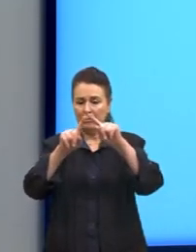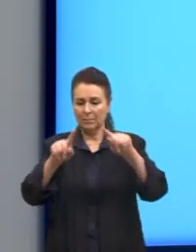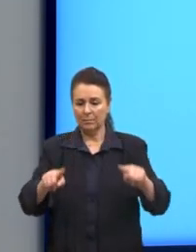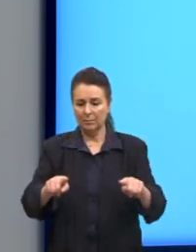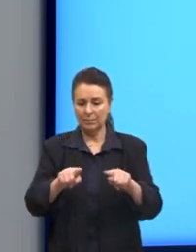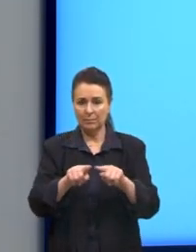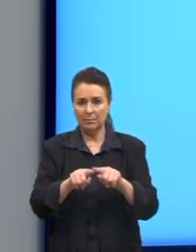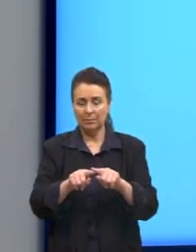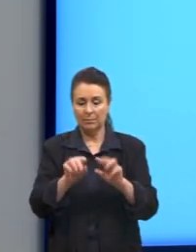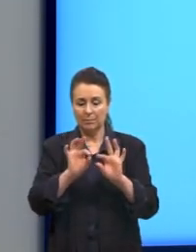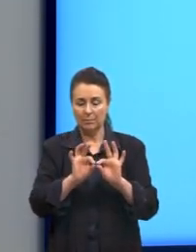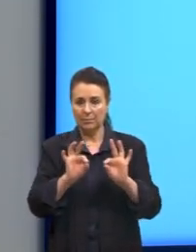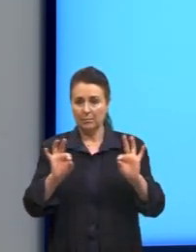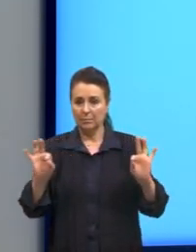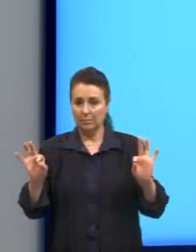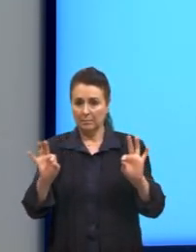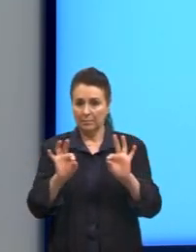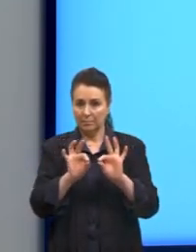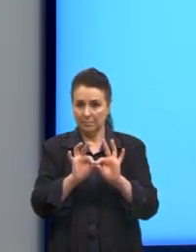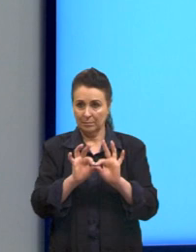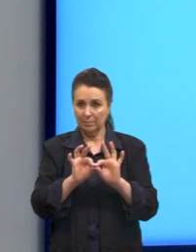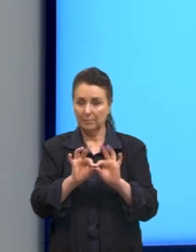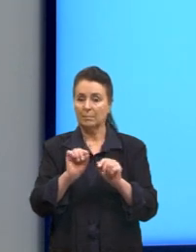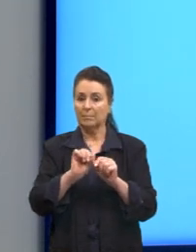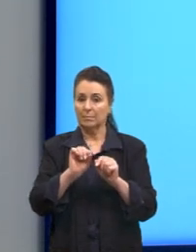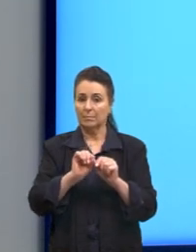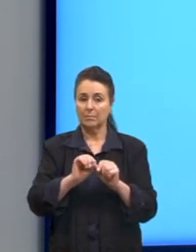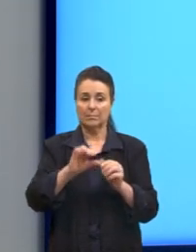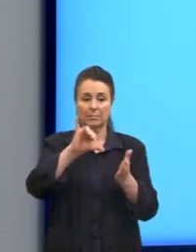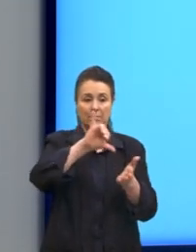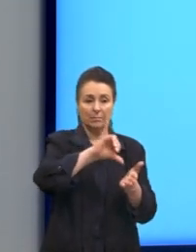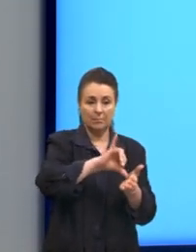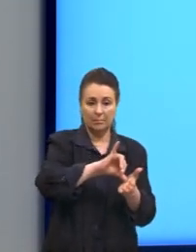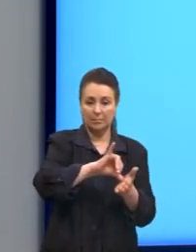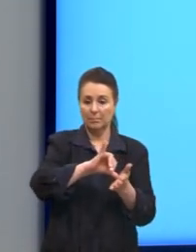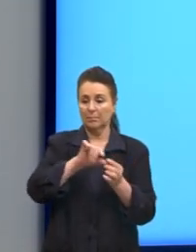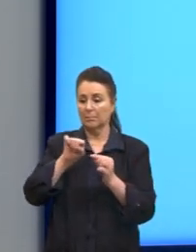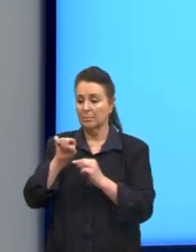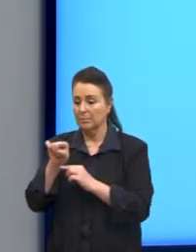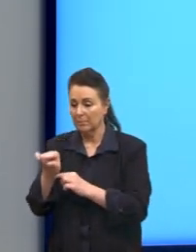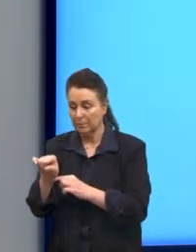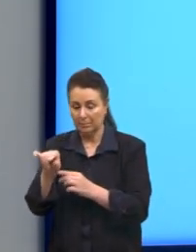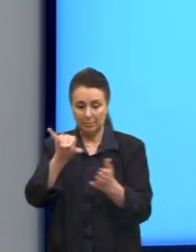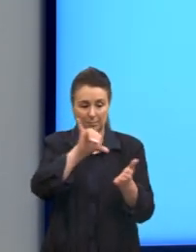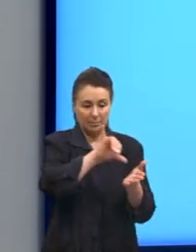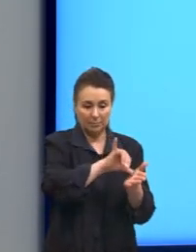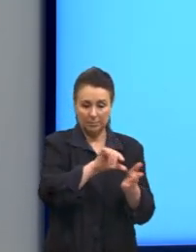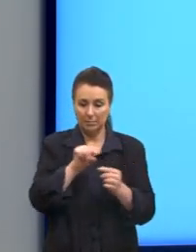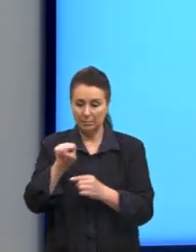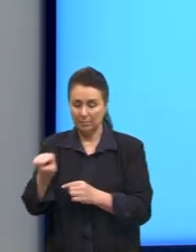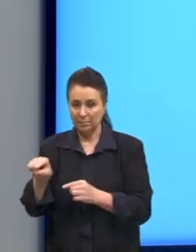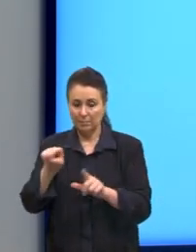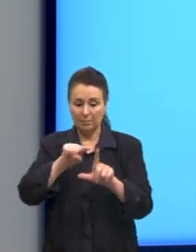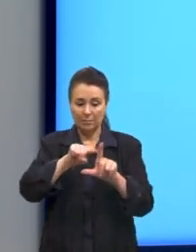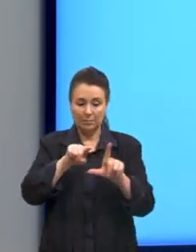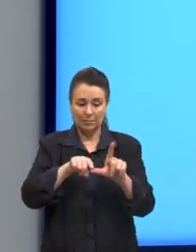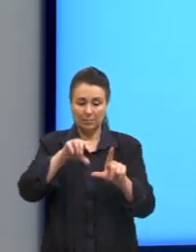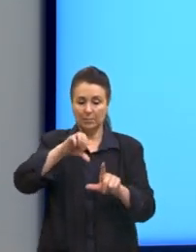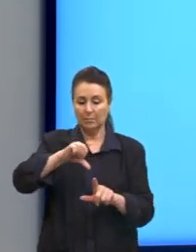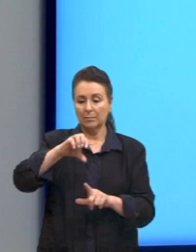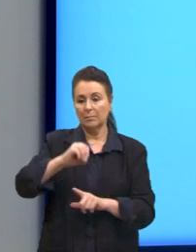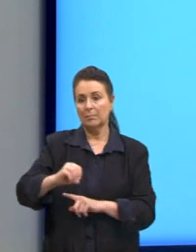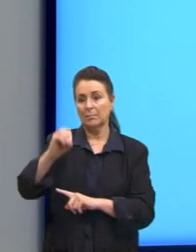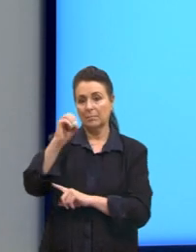a distância, aquela que nós traçamos do centro até os pontos, né? Formando o ângulo de 90, nós